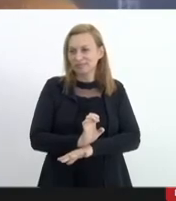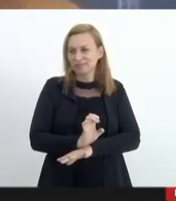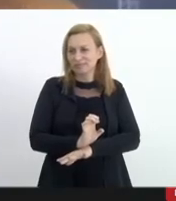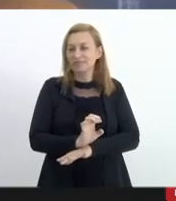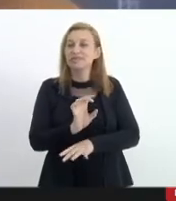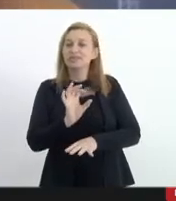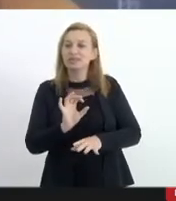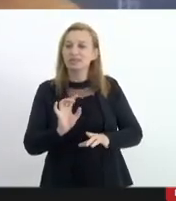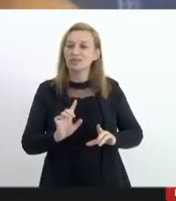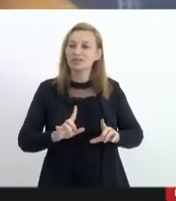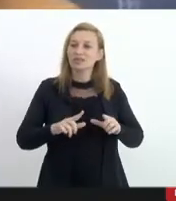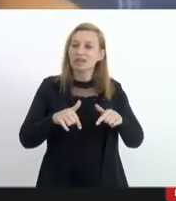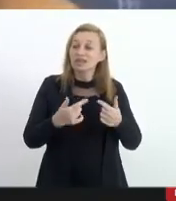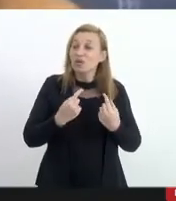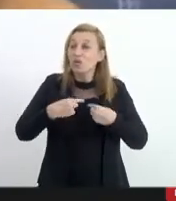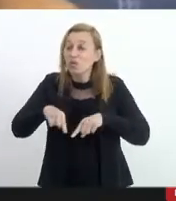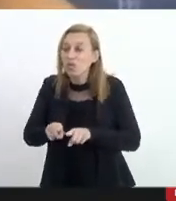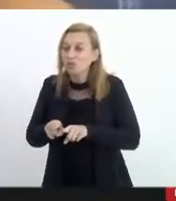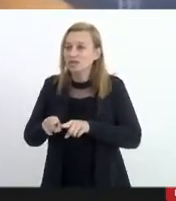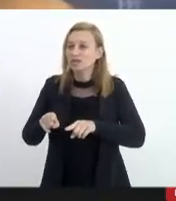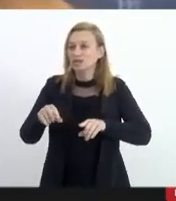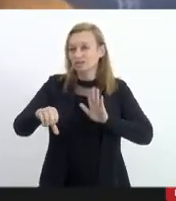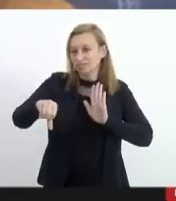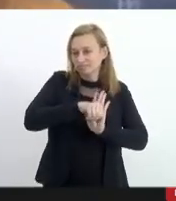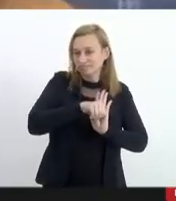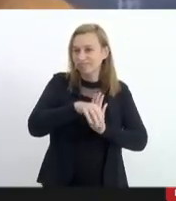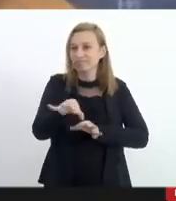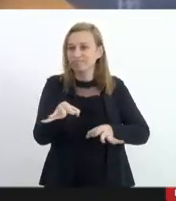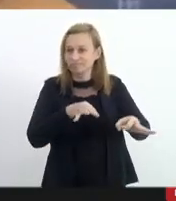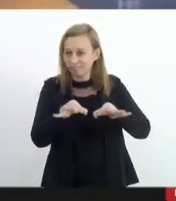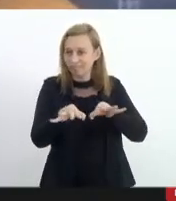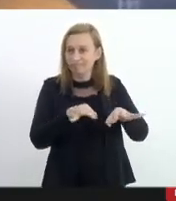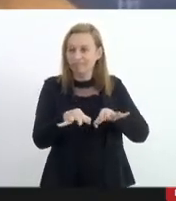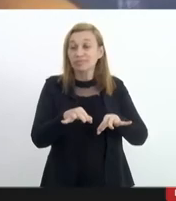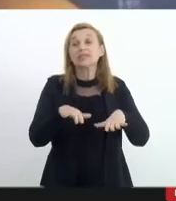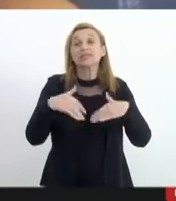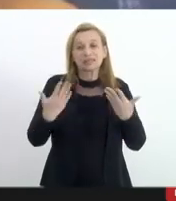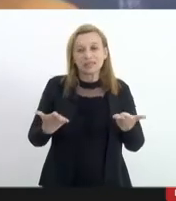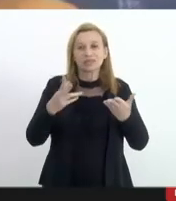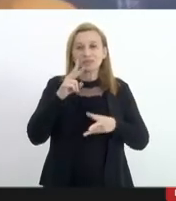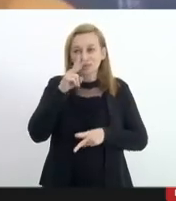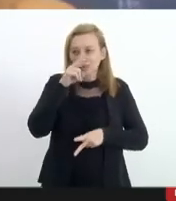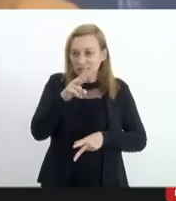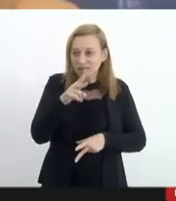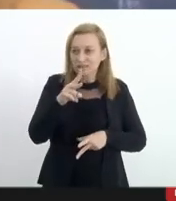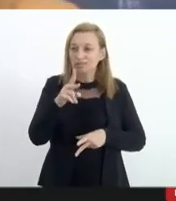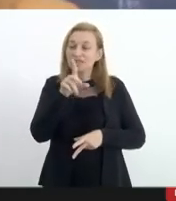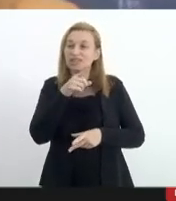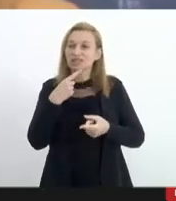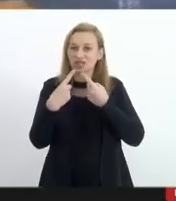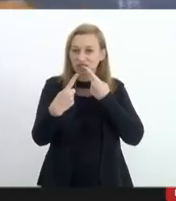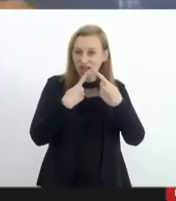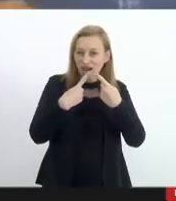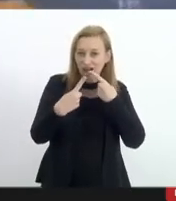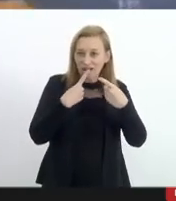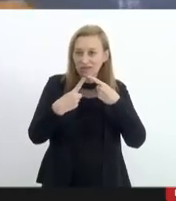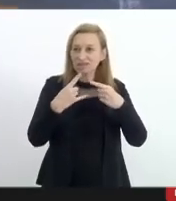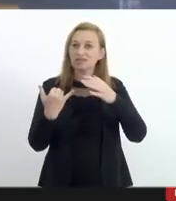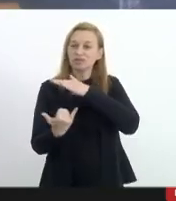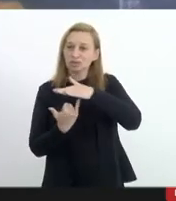principal forma de enfrentamento ao crime organizado então o fortalecimento desse diálogo entre as